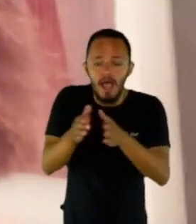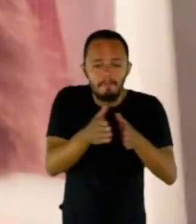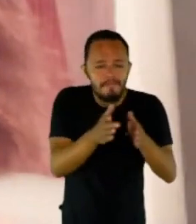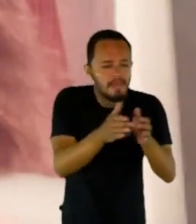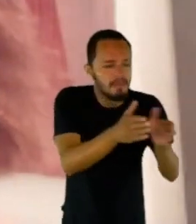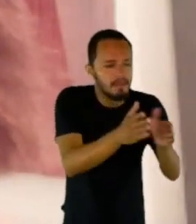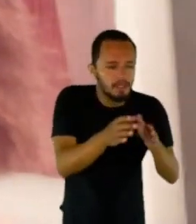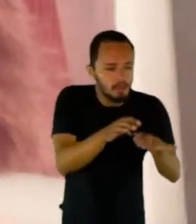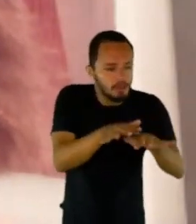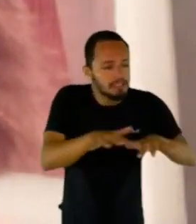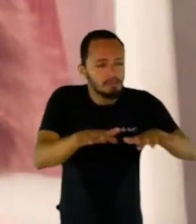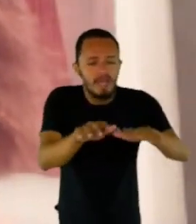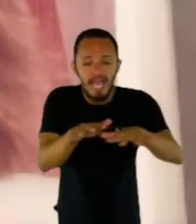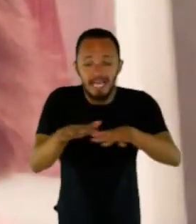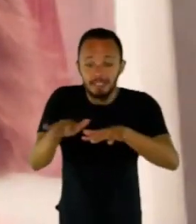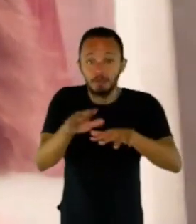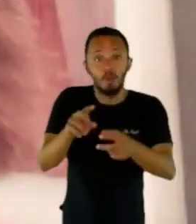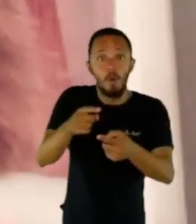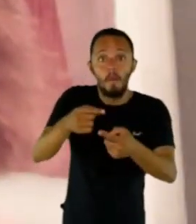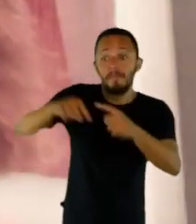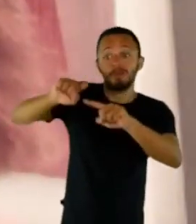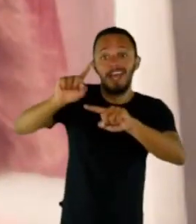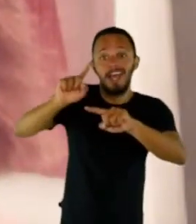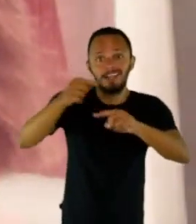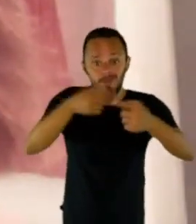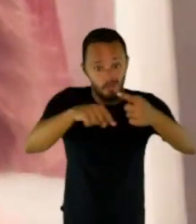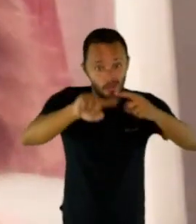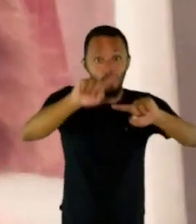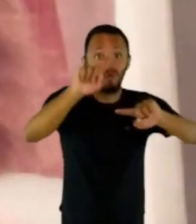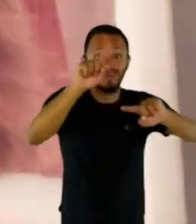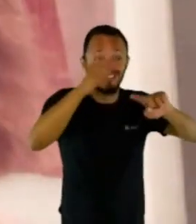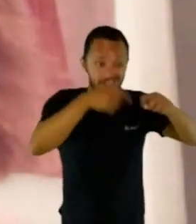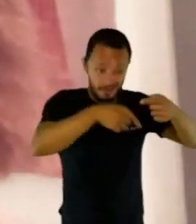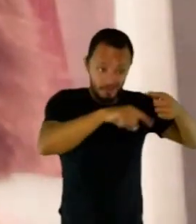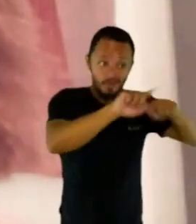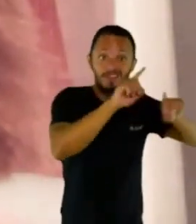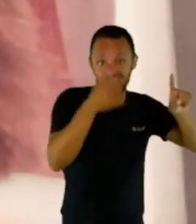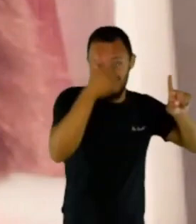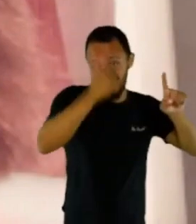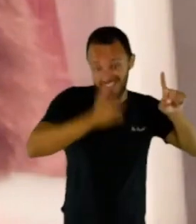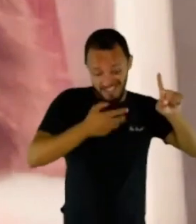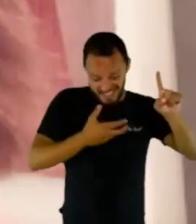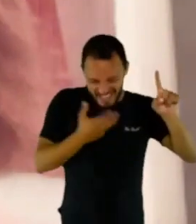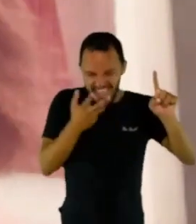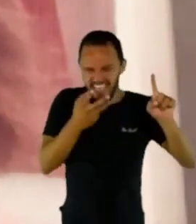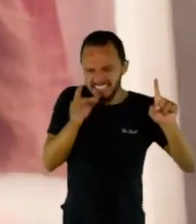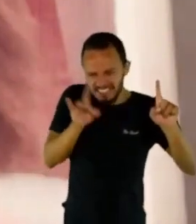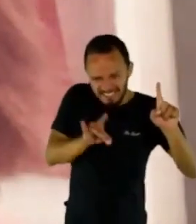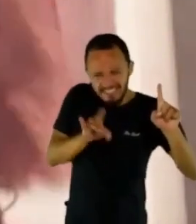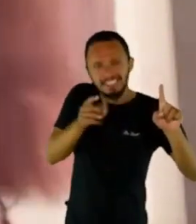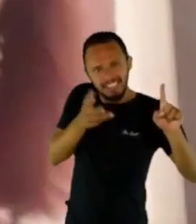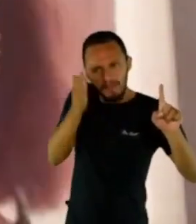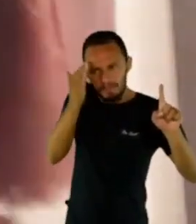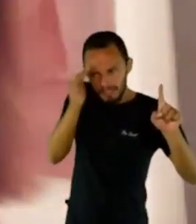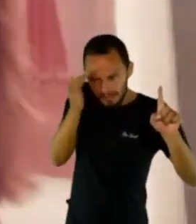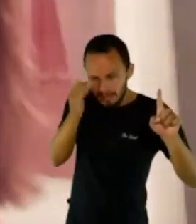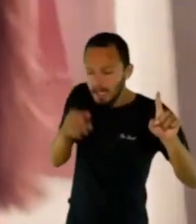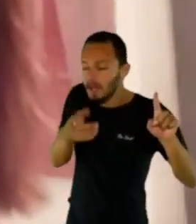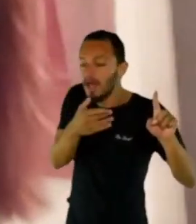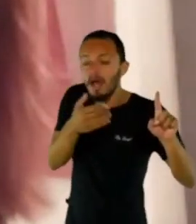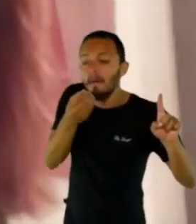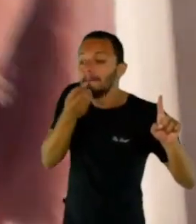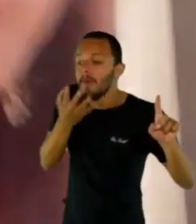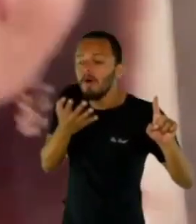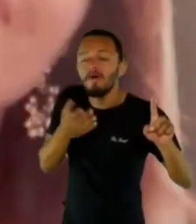transformando pessoas e paisagens naquilo que ela própria desde sempre entendeu como sendo bom e belo de se viver.